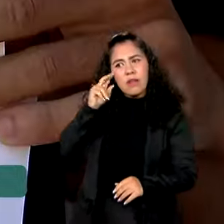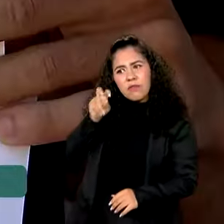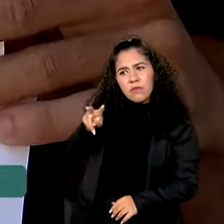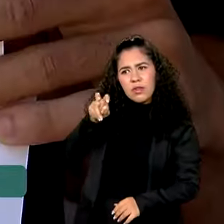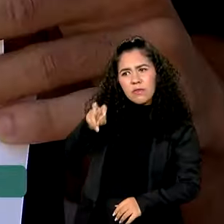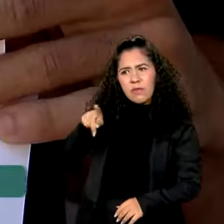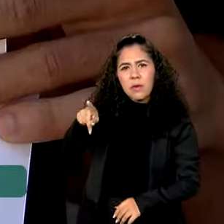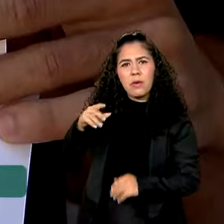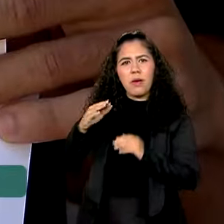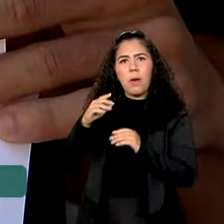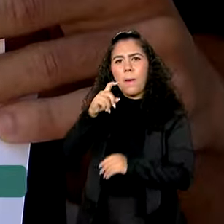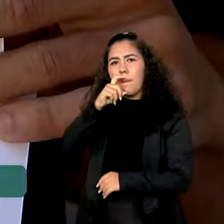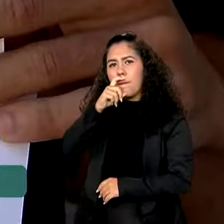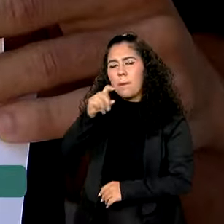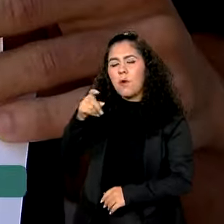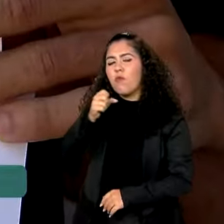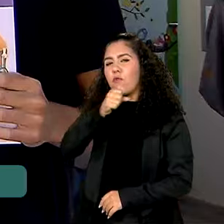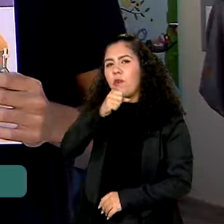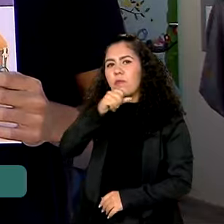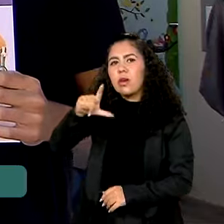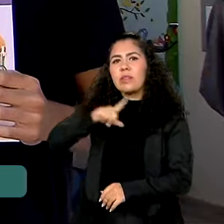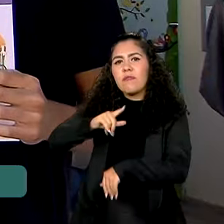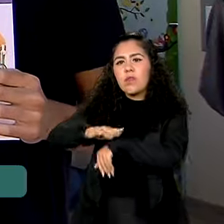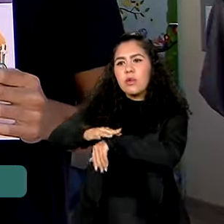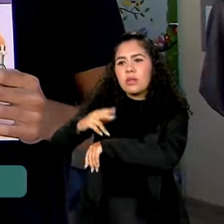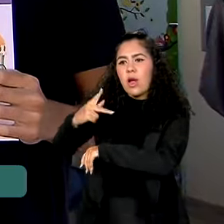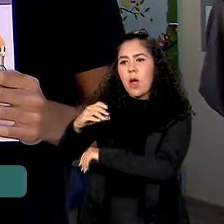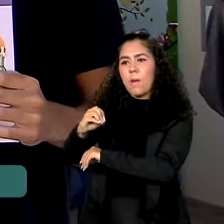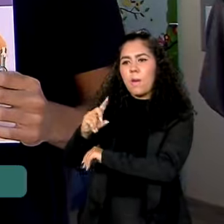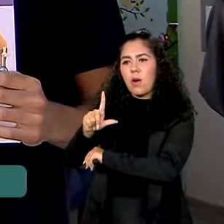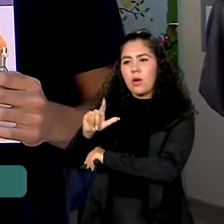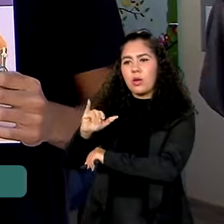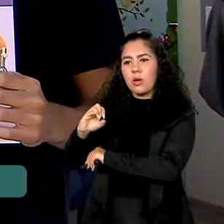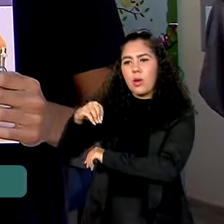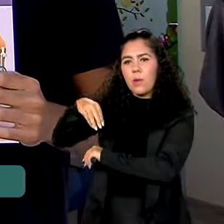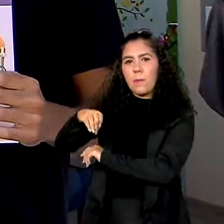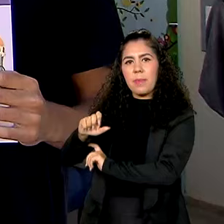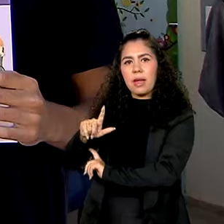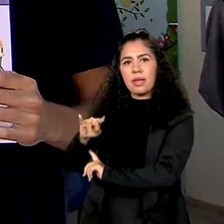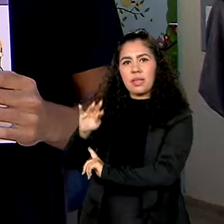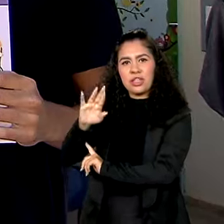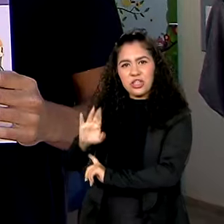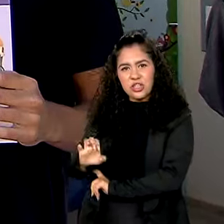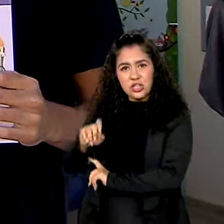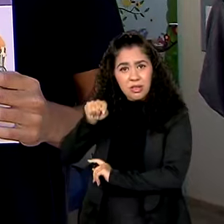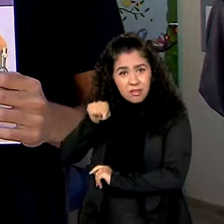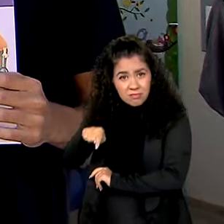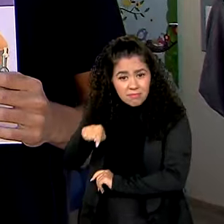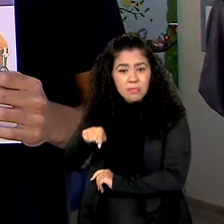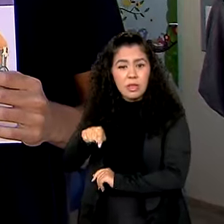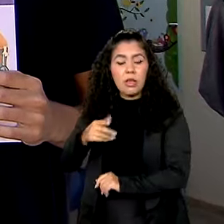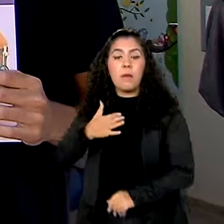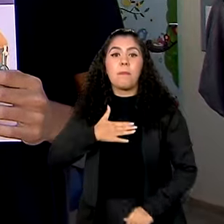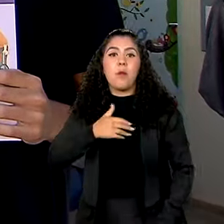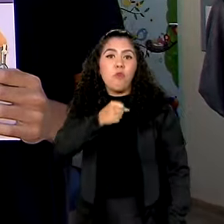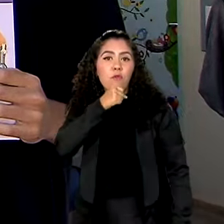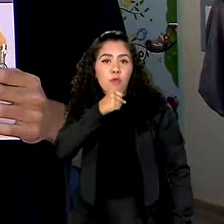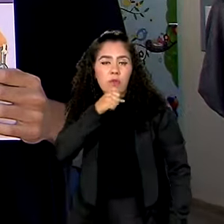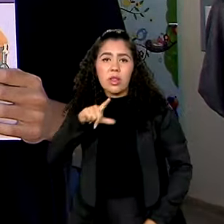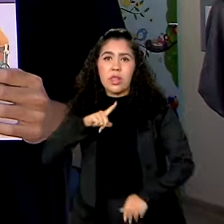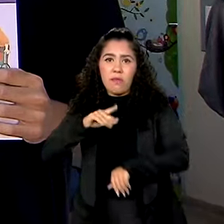avô, que teve poliomielite. Tem doenças igual a poliomielite, que é o resto da vida. O meu avô teve